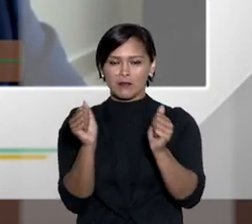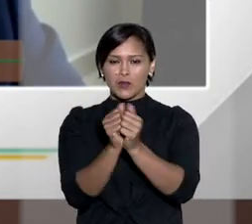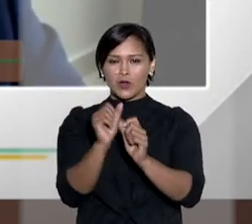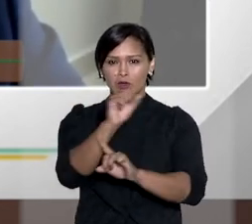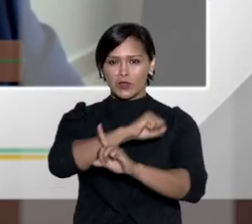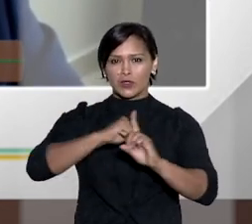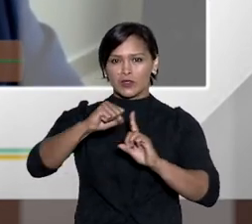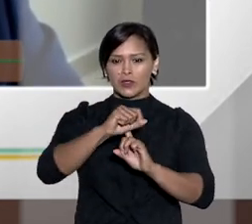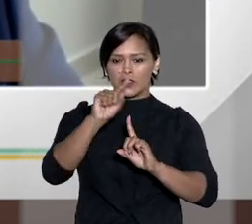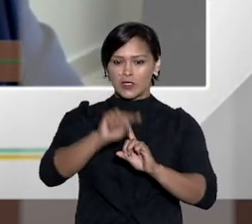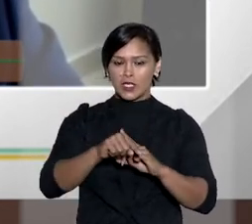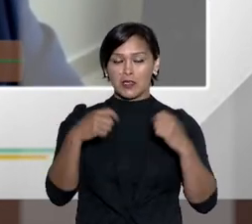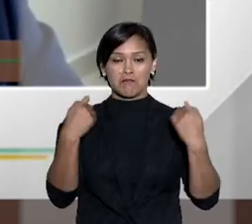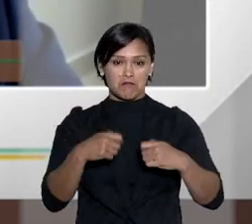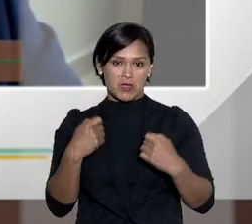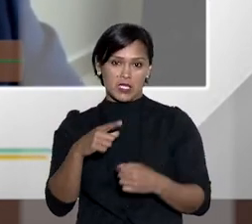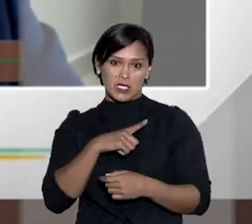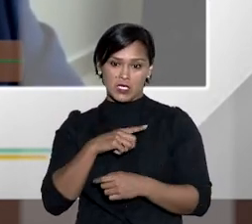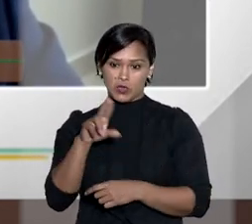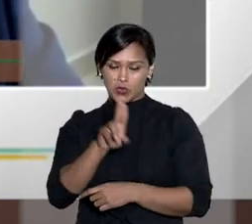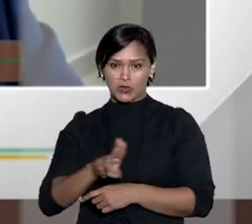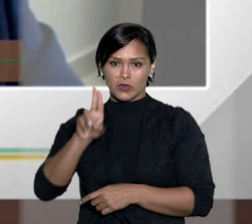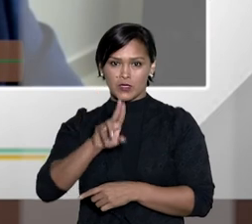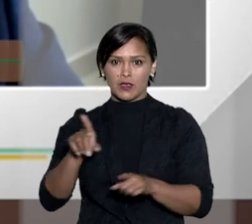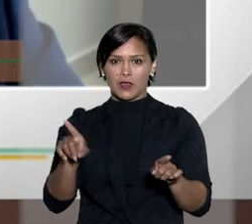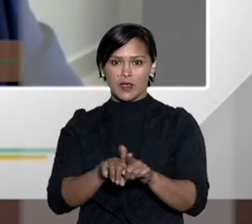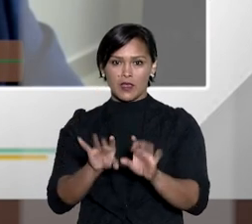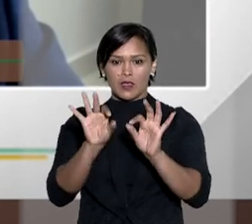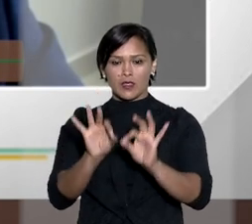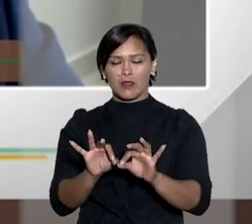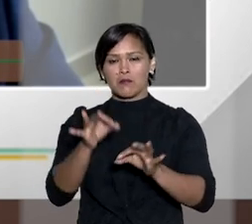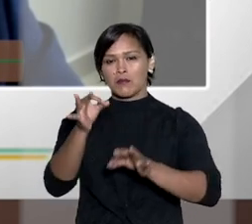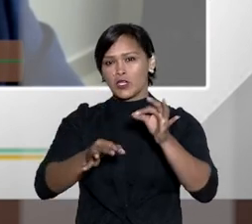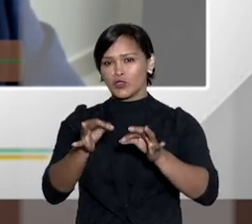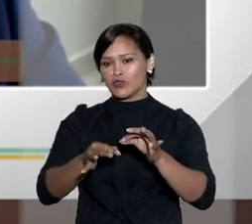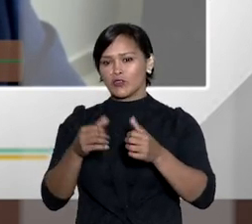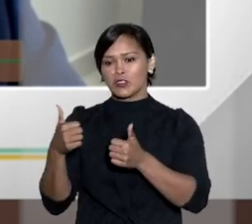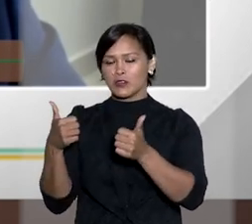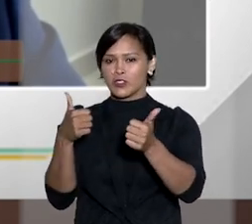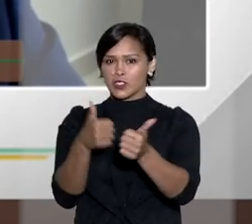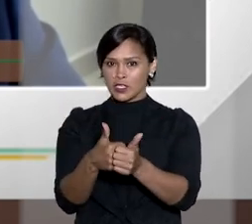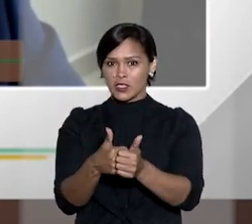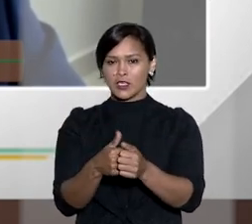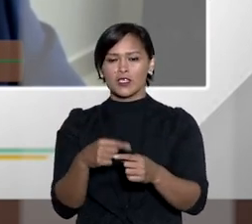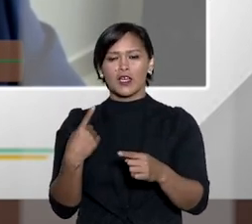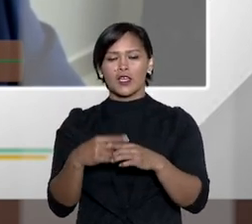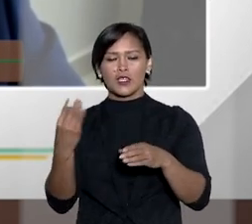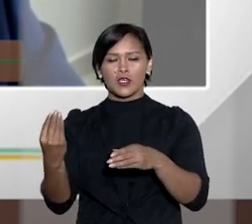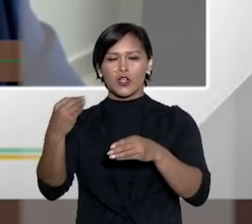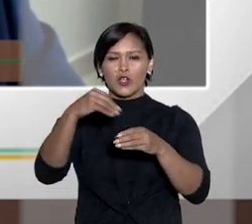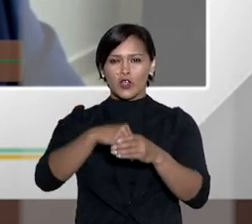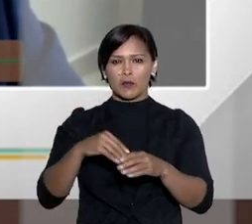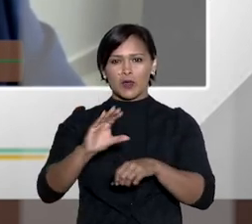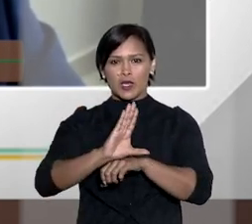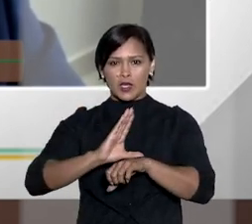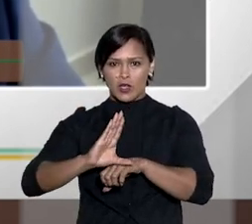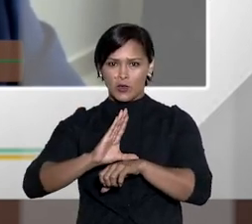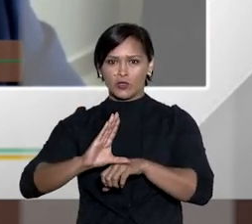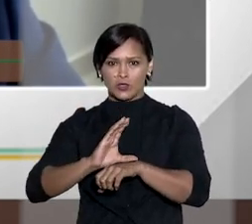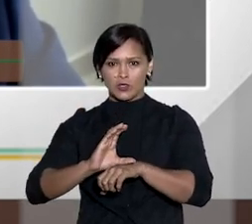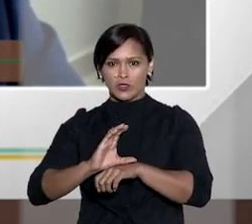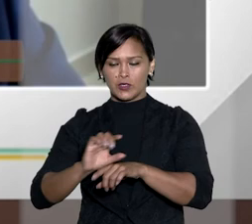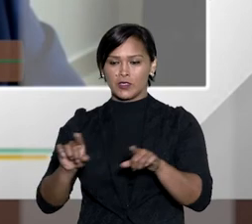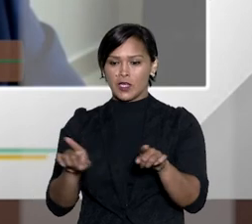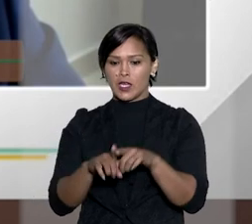tornando a prestação jurisdicional mais próxima das pessoas que dela necessitam e posteriormente para as justiças itinerantes